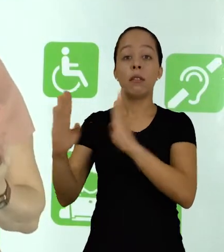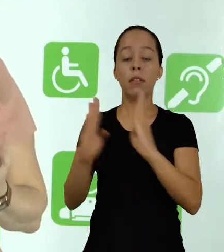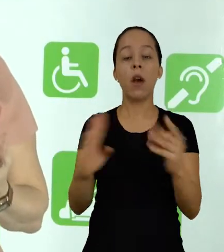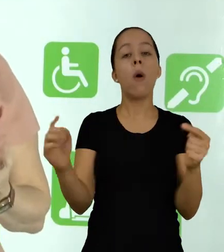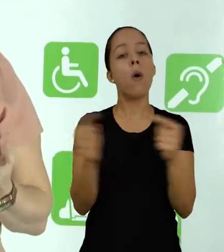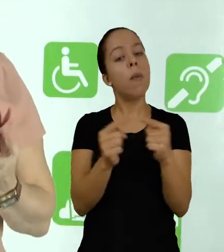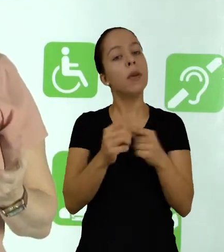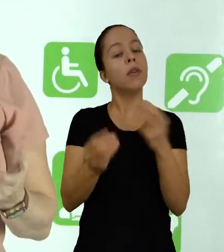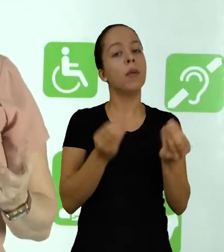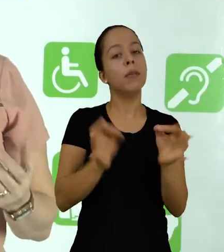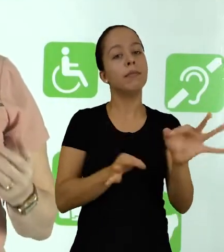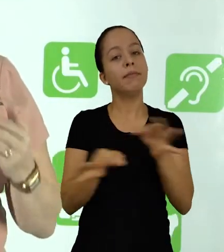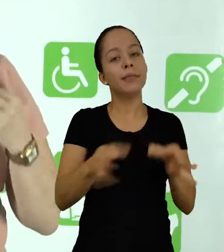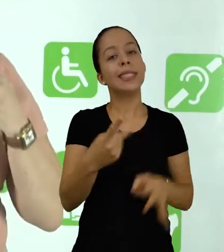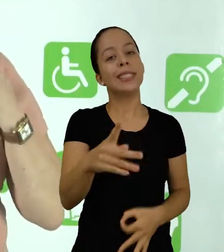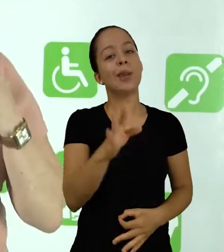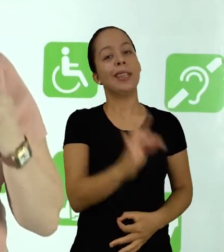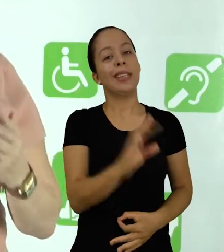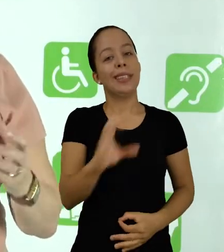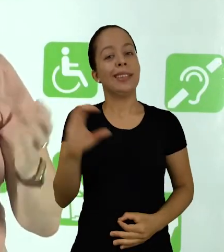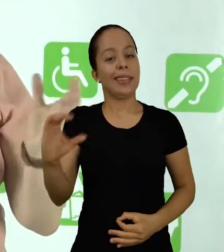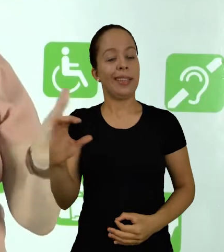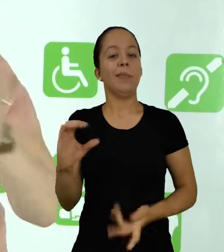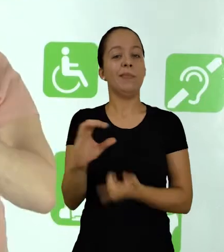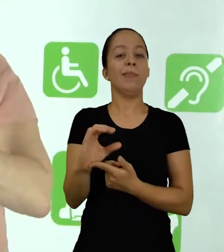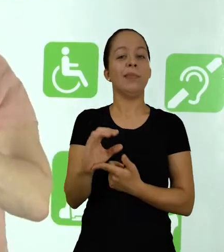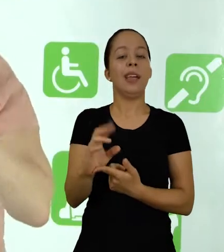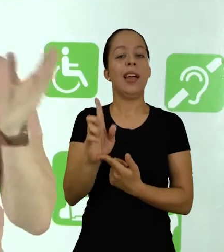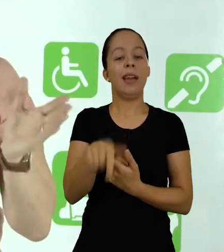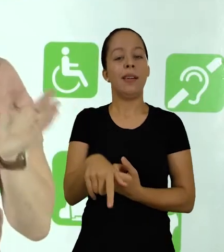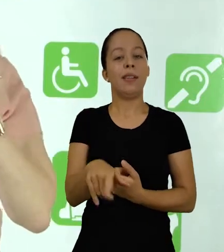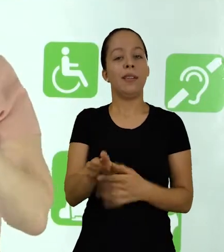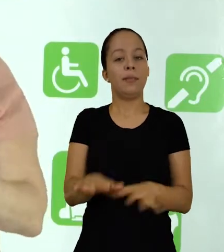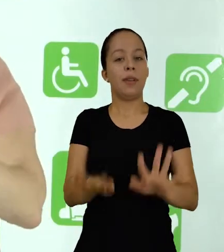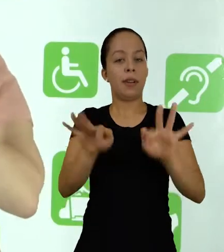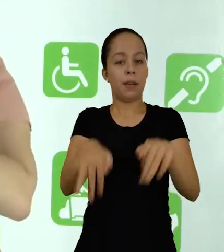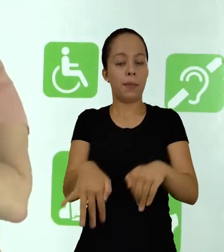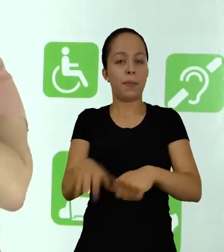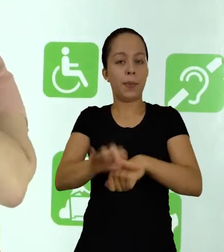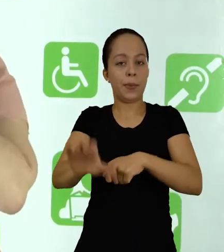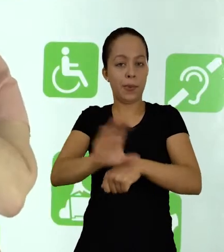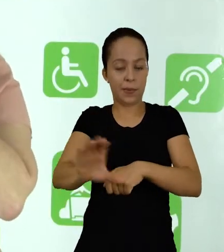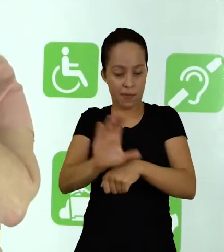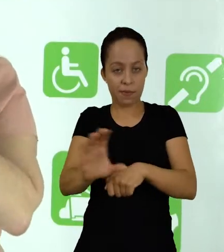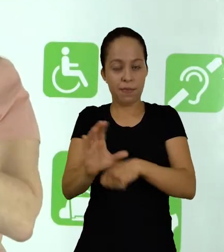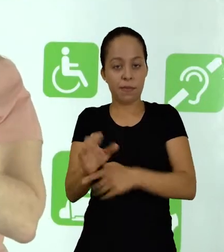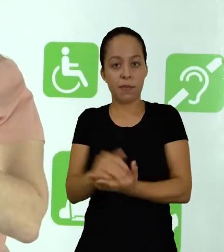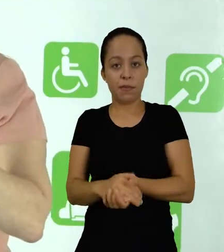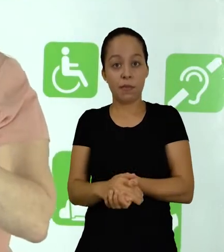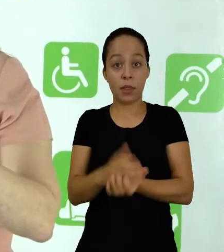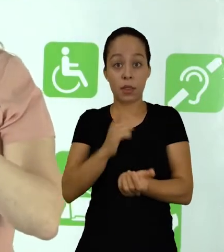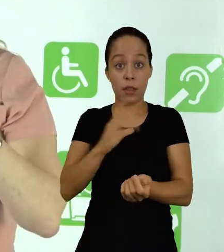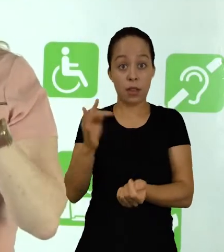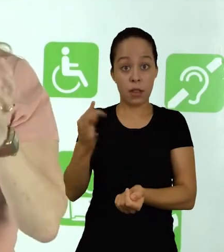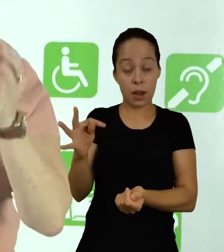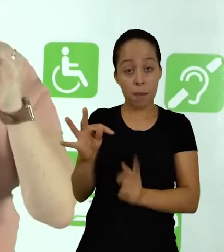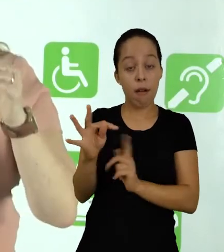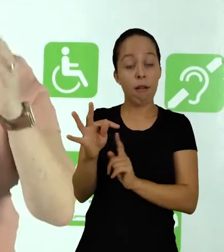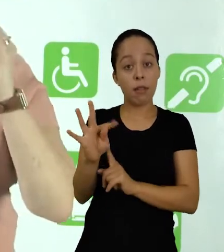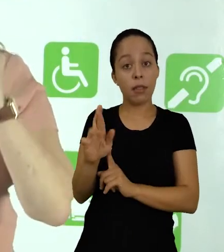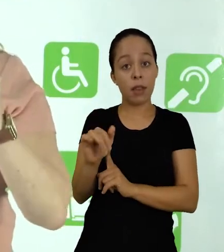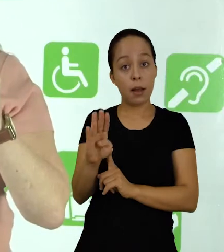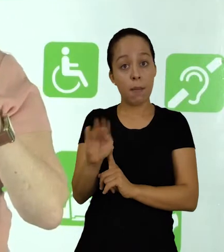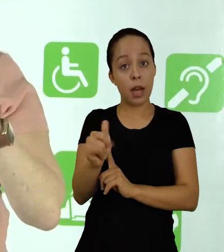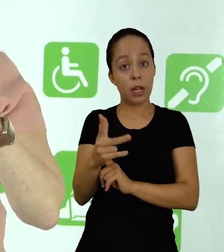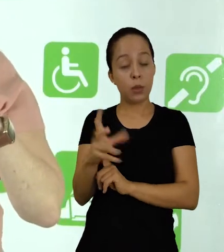etapas que estão relacionadas à elaboração do seu TCC, do seu trabalho de conclusão de curso, sendo